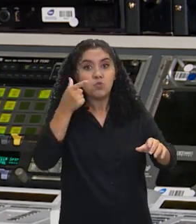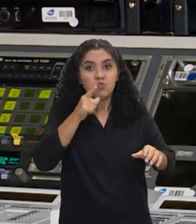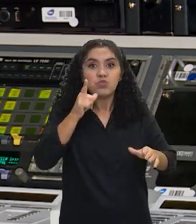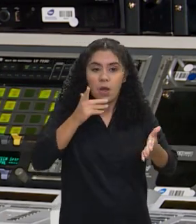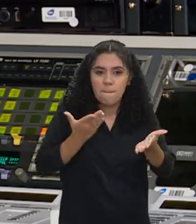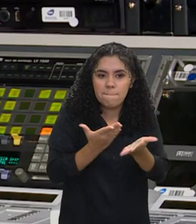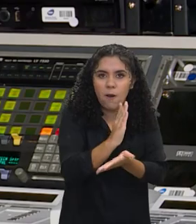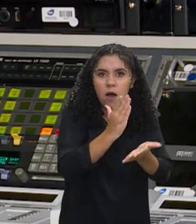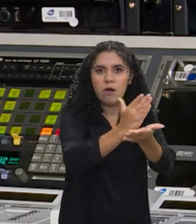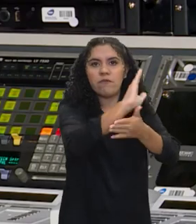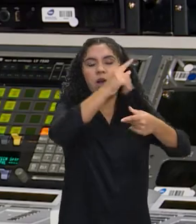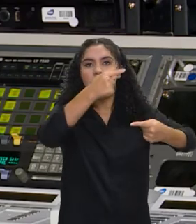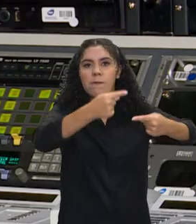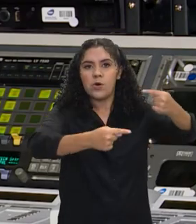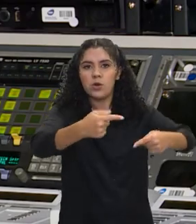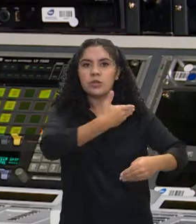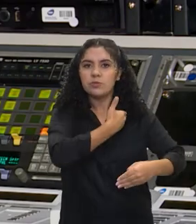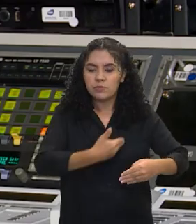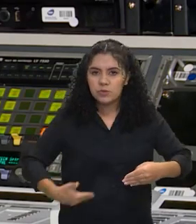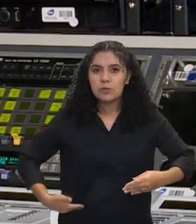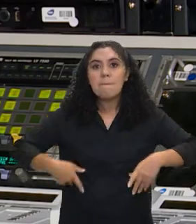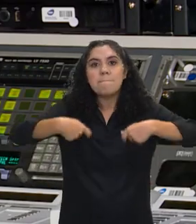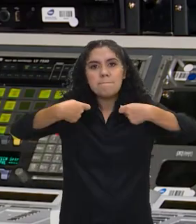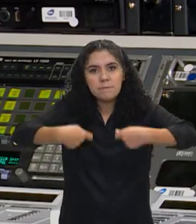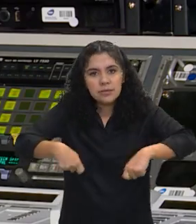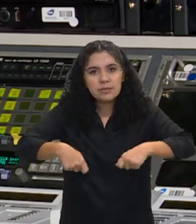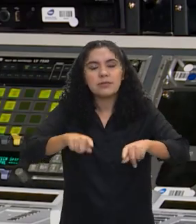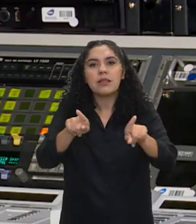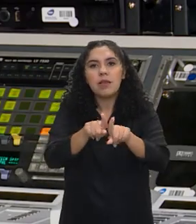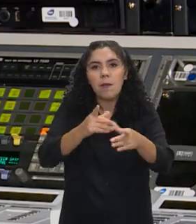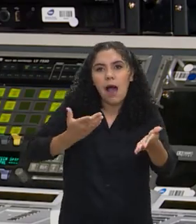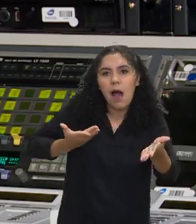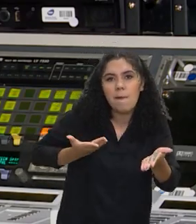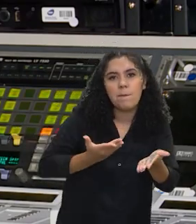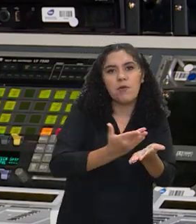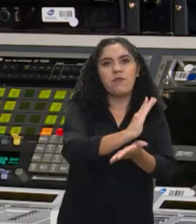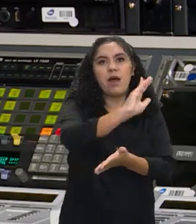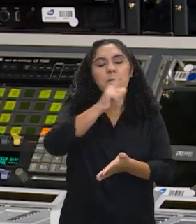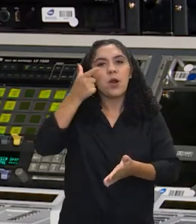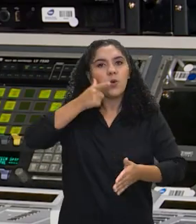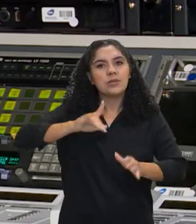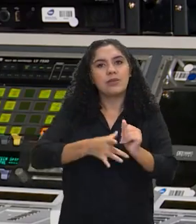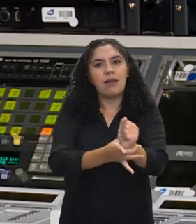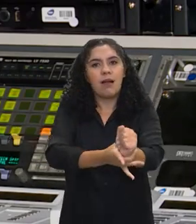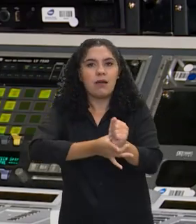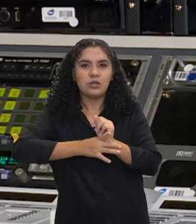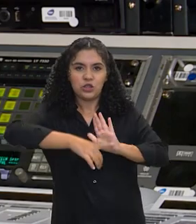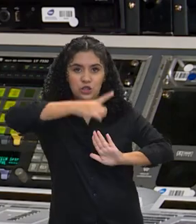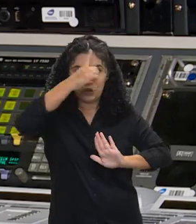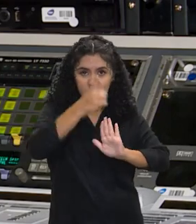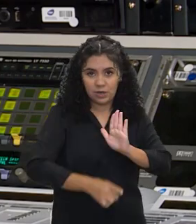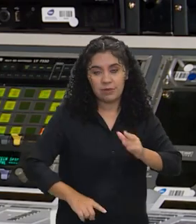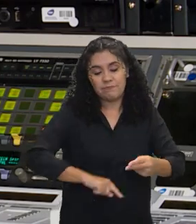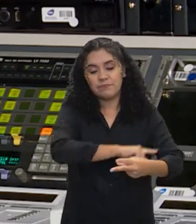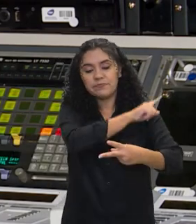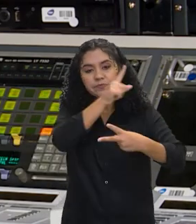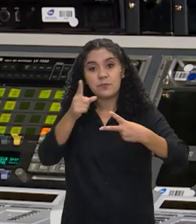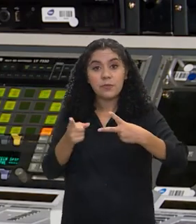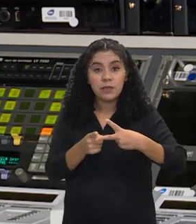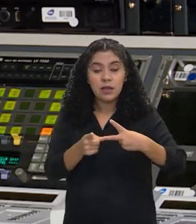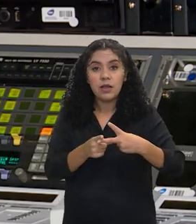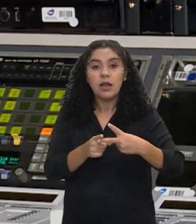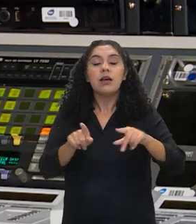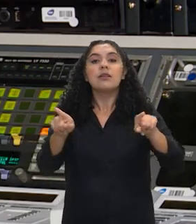públicas que precisam acontecer e precisam ser aprovadas para que esses direitos sejam garantidos, primeiro ponto. Segundo ponto,